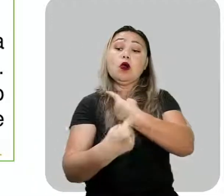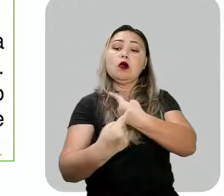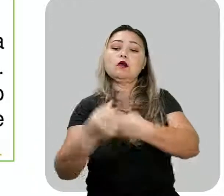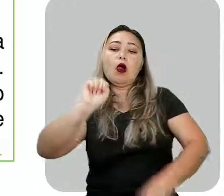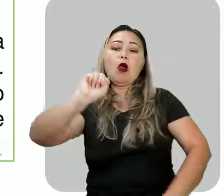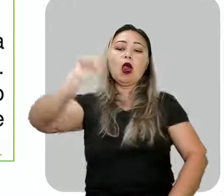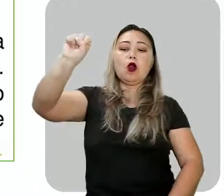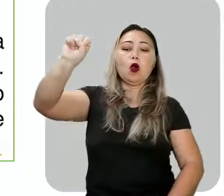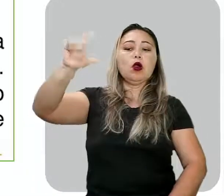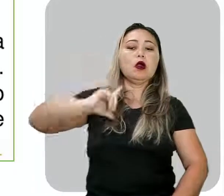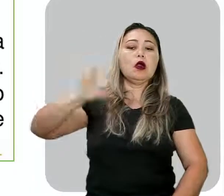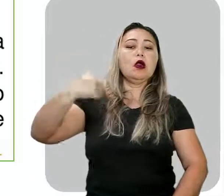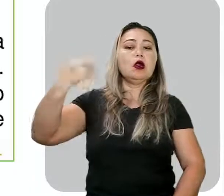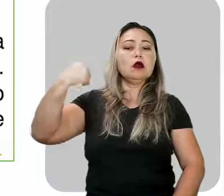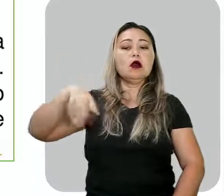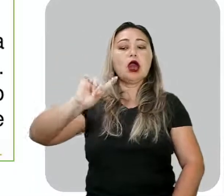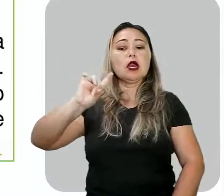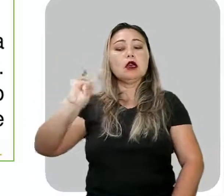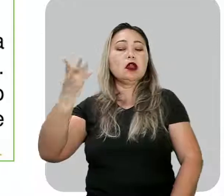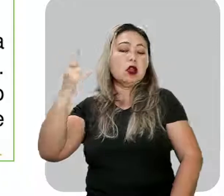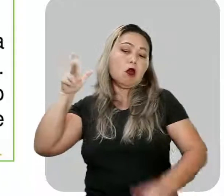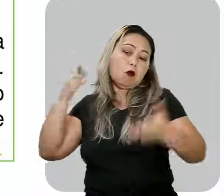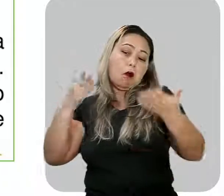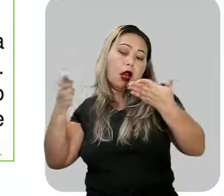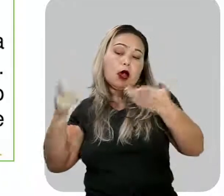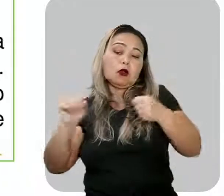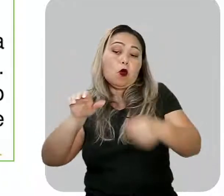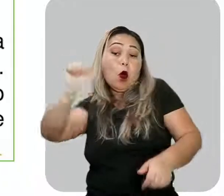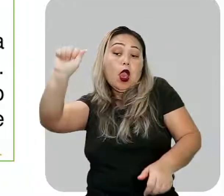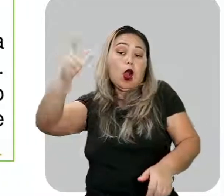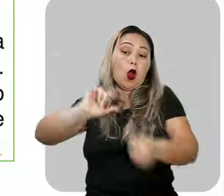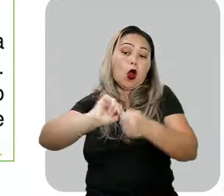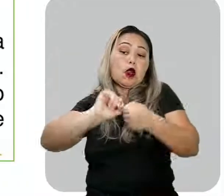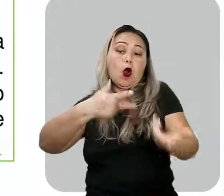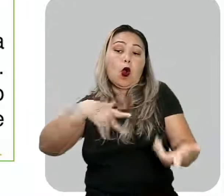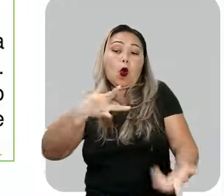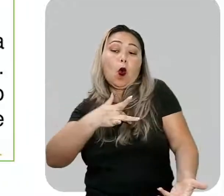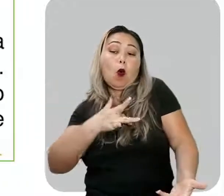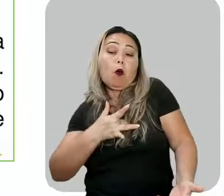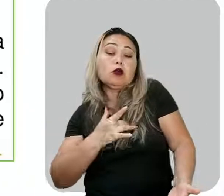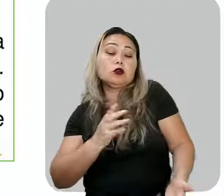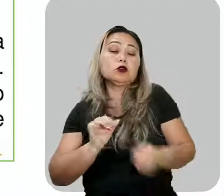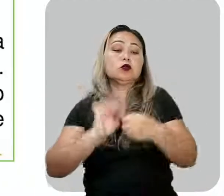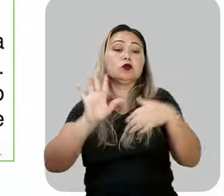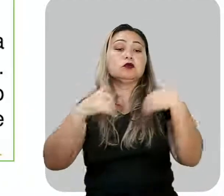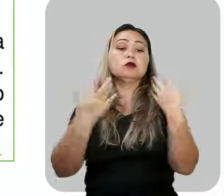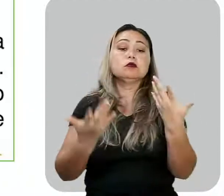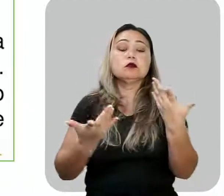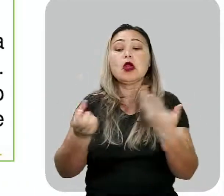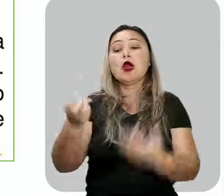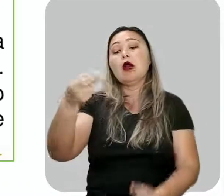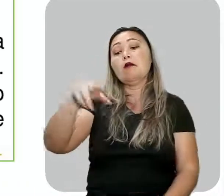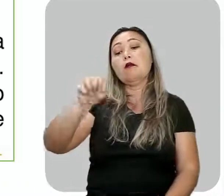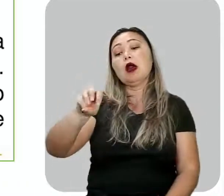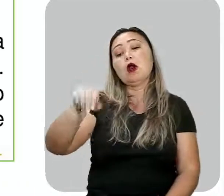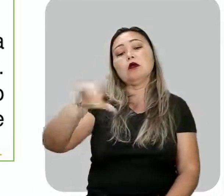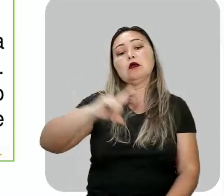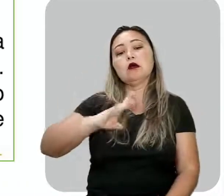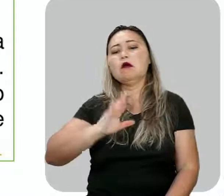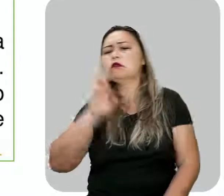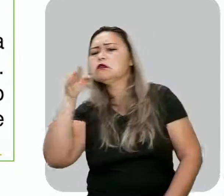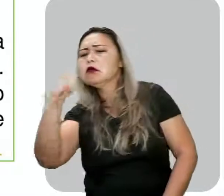Se comparado àqueles heróis românticos. Então, Macunaíma mexia com todo mundo,